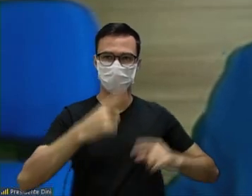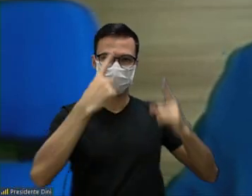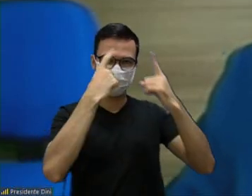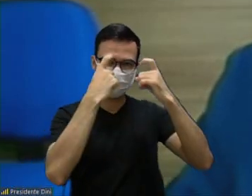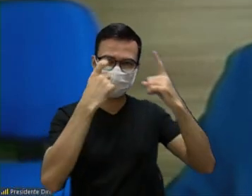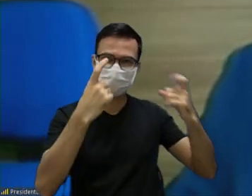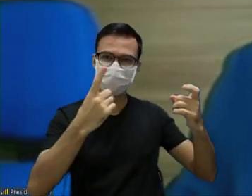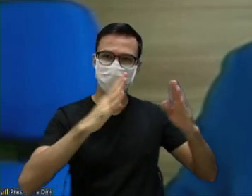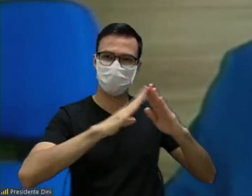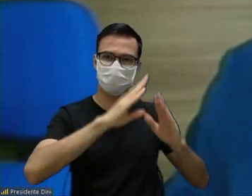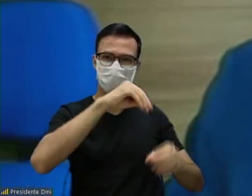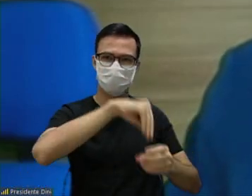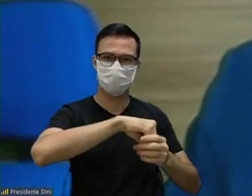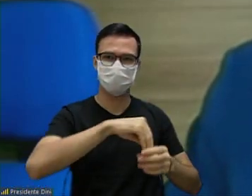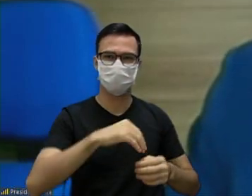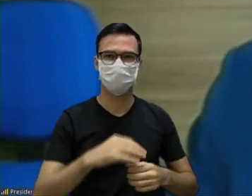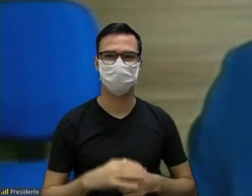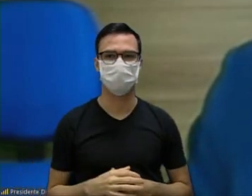domésticas